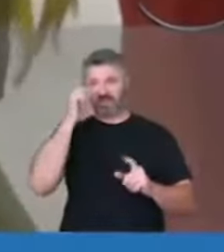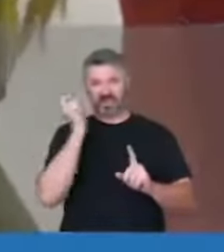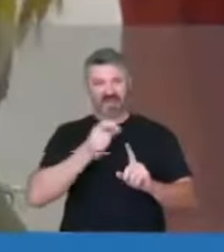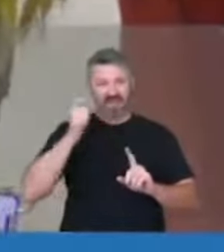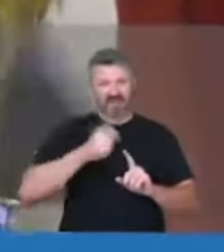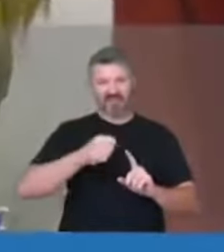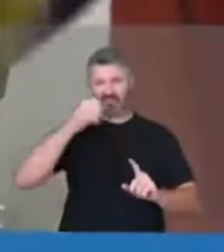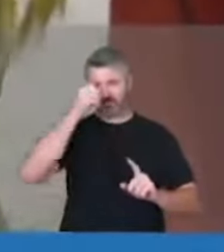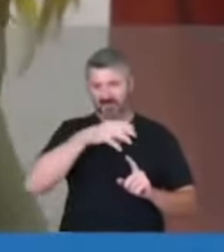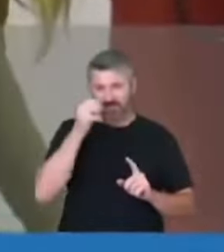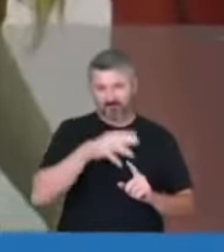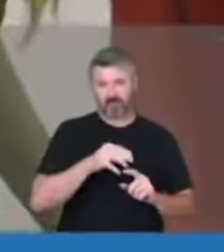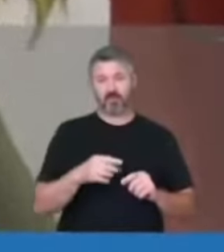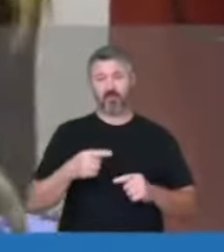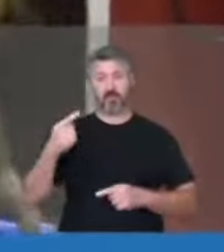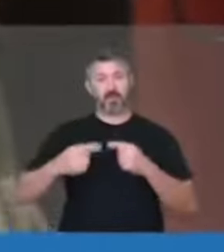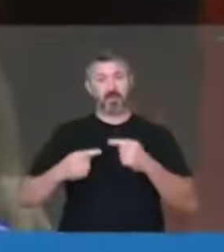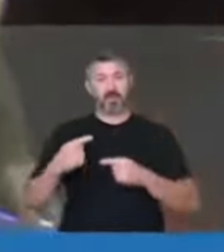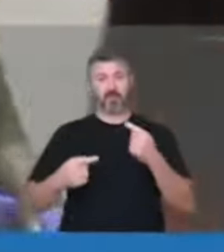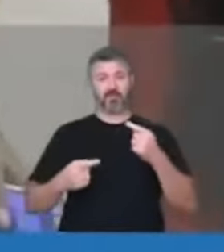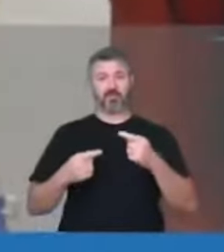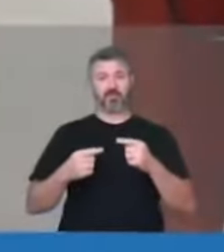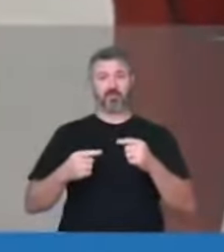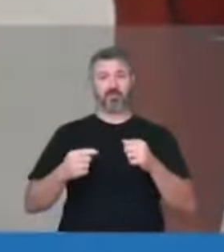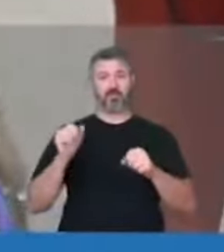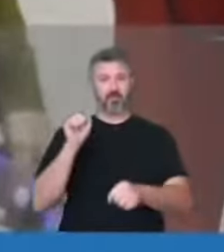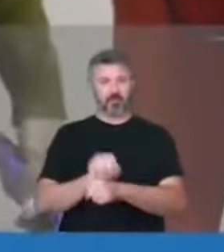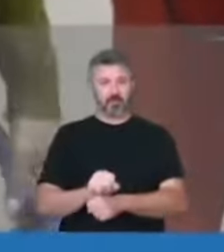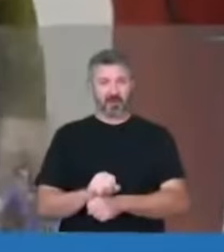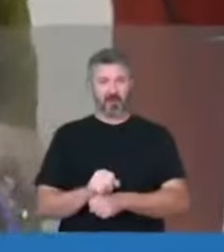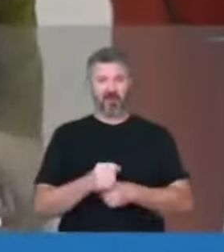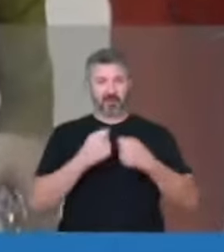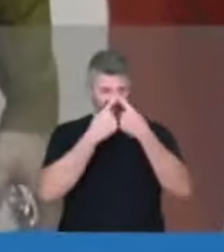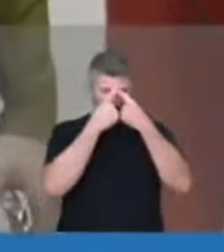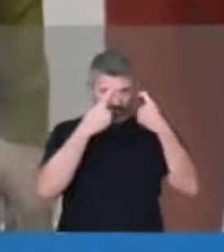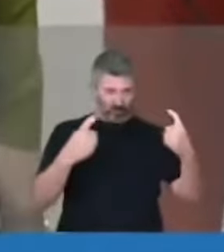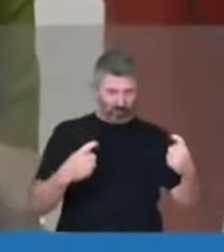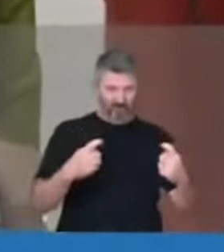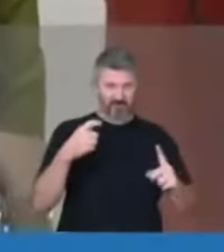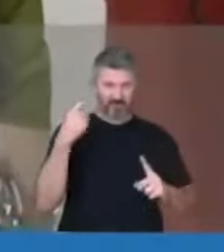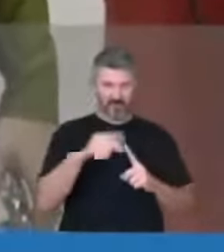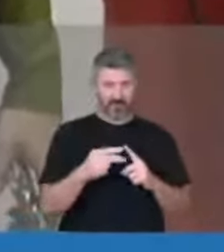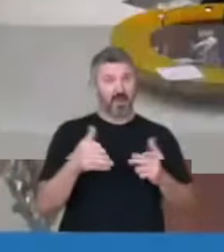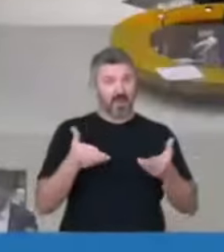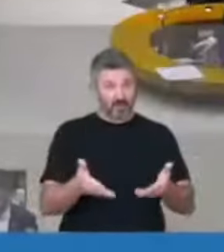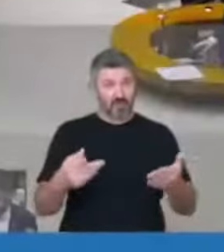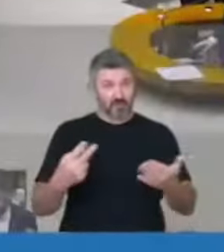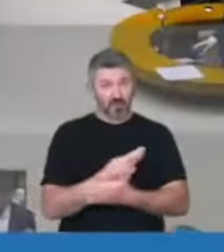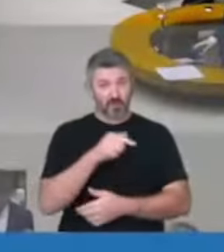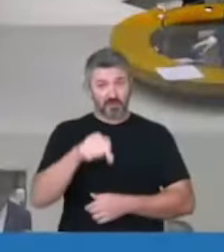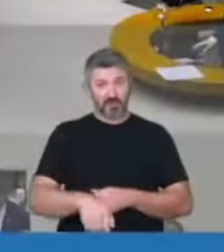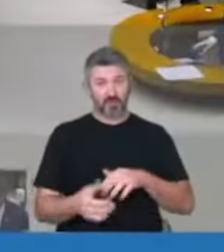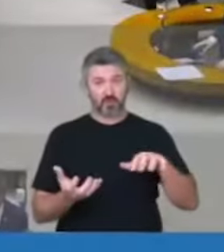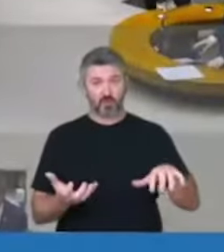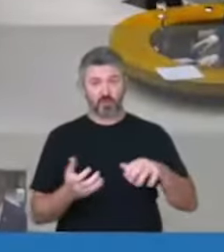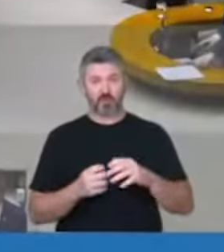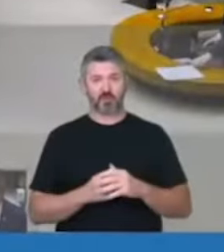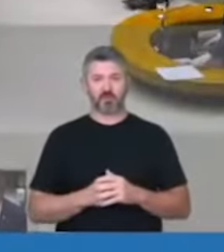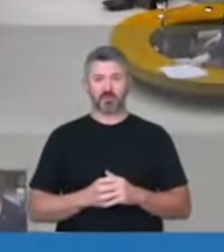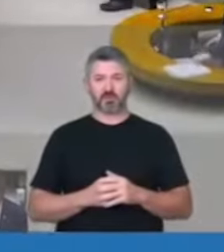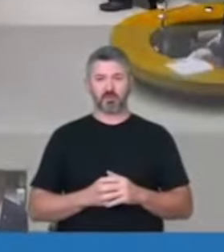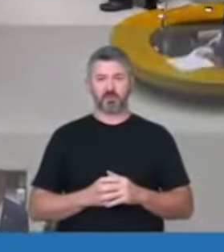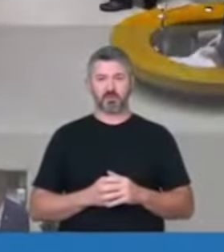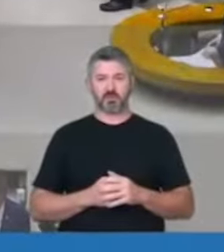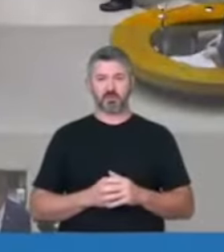interditando o debate político e abrindo caminho para a violência e para a agressão. É o que está acontecendo no parlamento brasileiro. Não